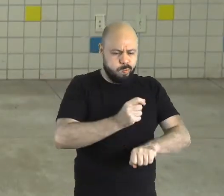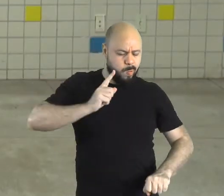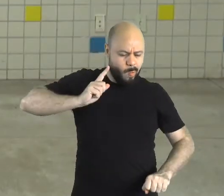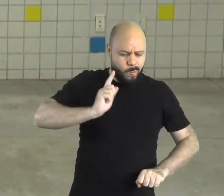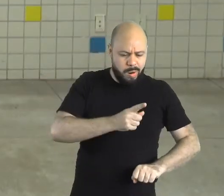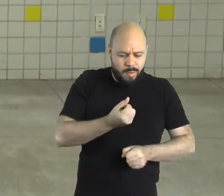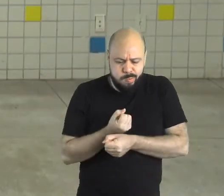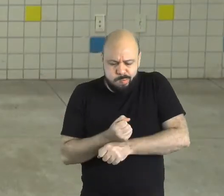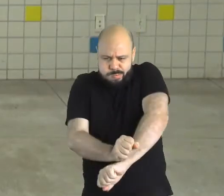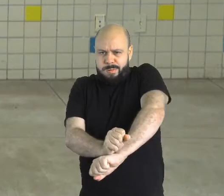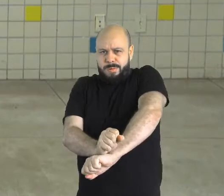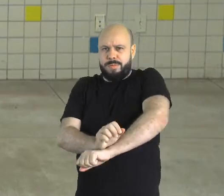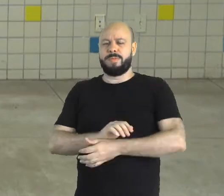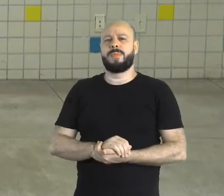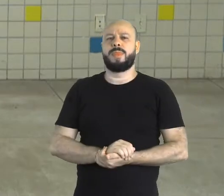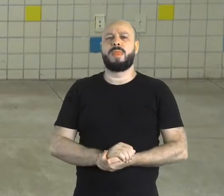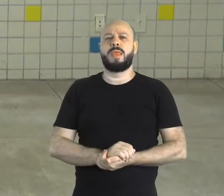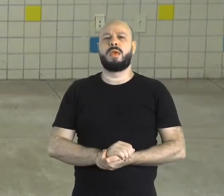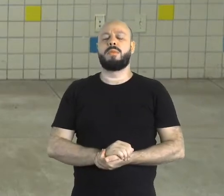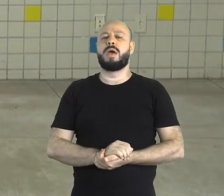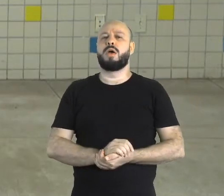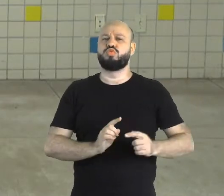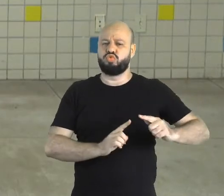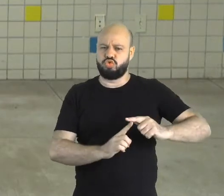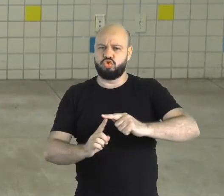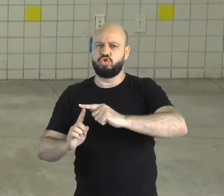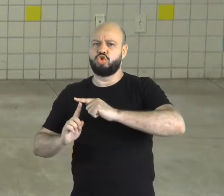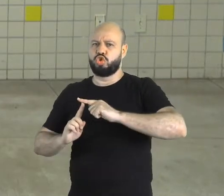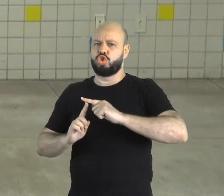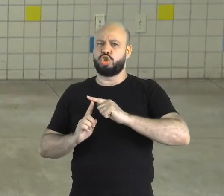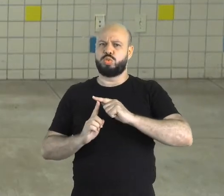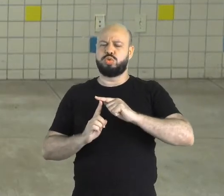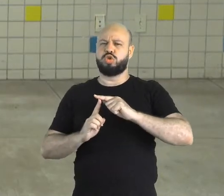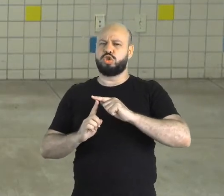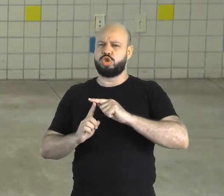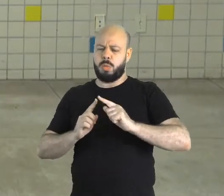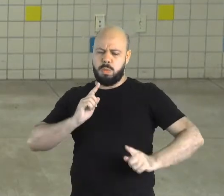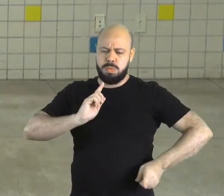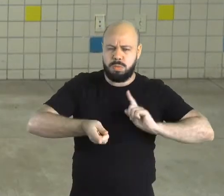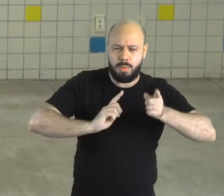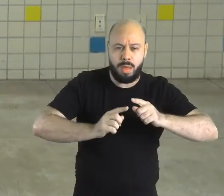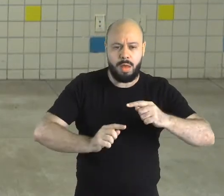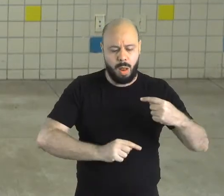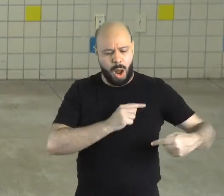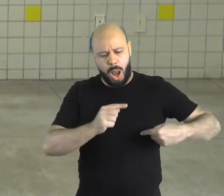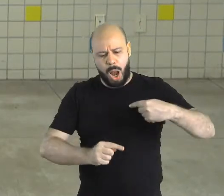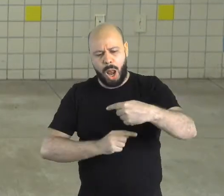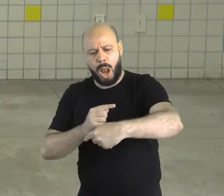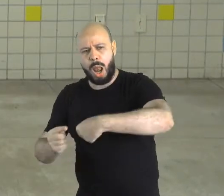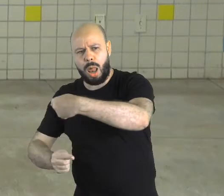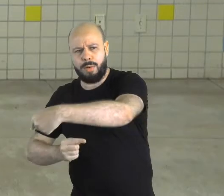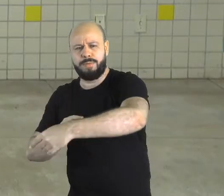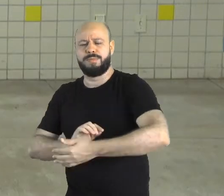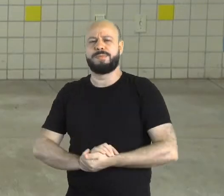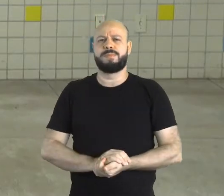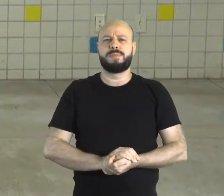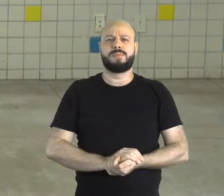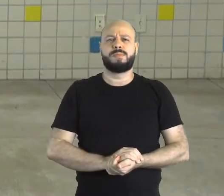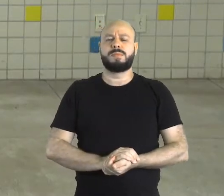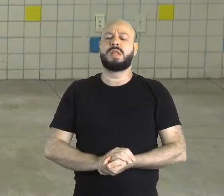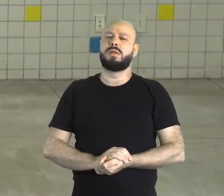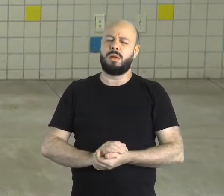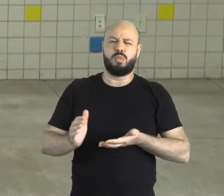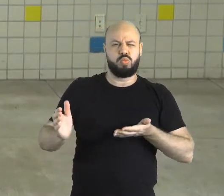caso, o escravizado. As formas desse domínio têm variado ao longo da história. Por exemplo, nós podemos dizer que, em muitas